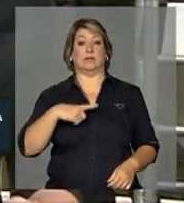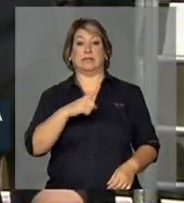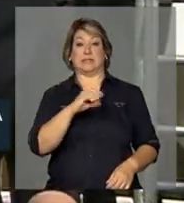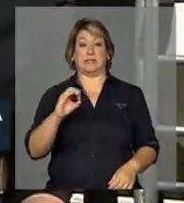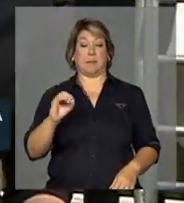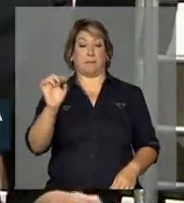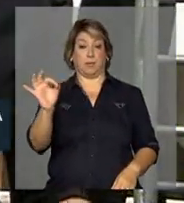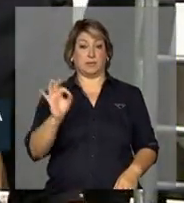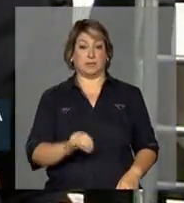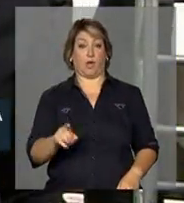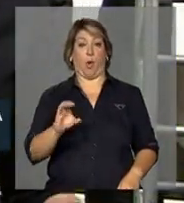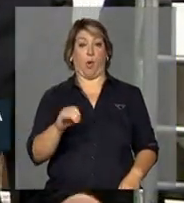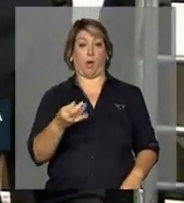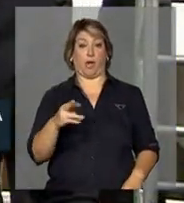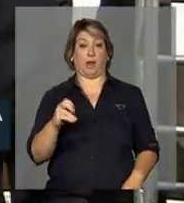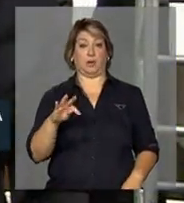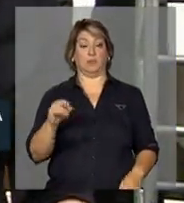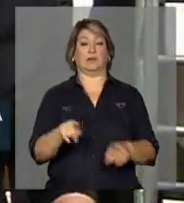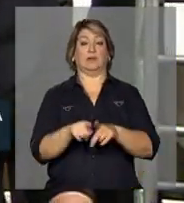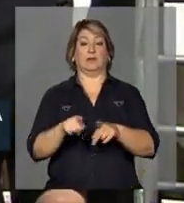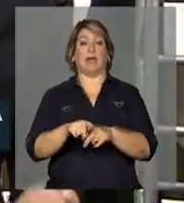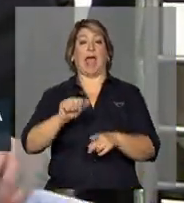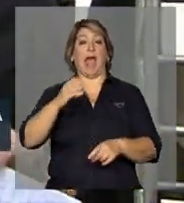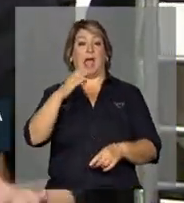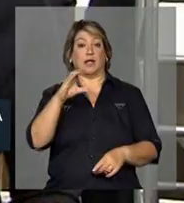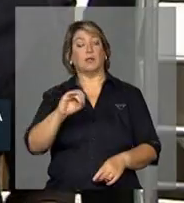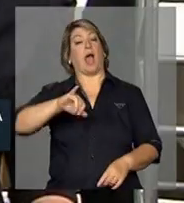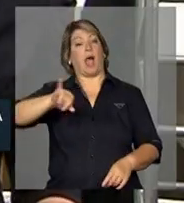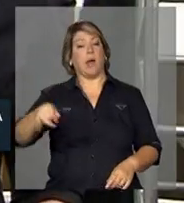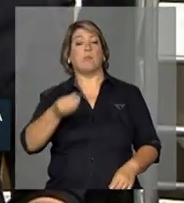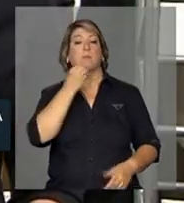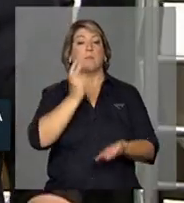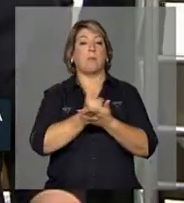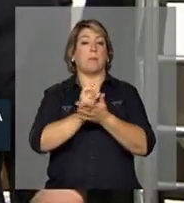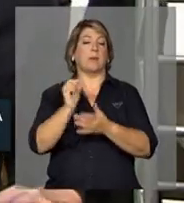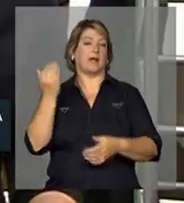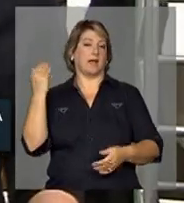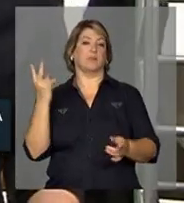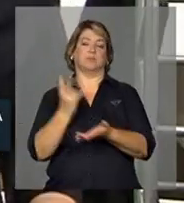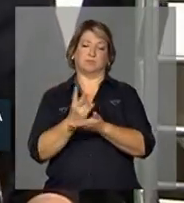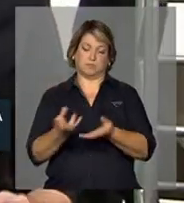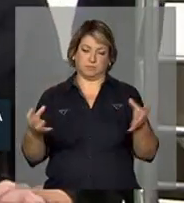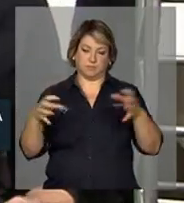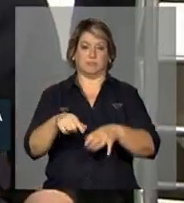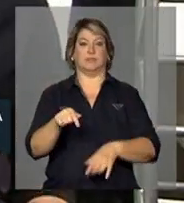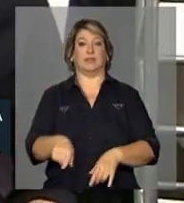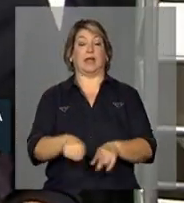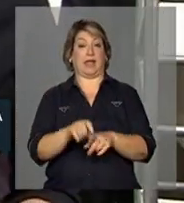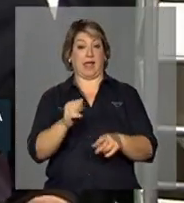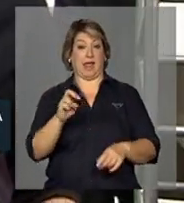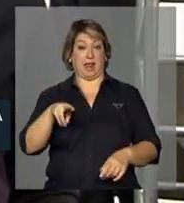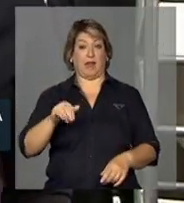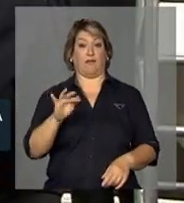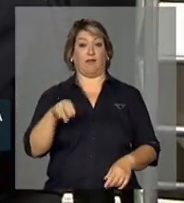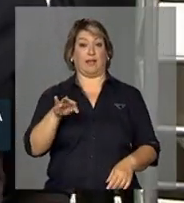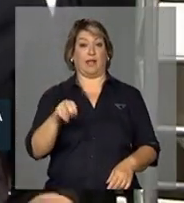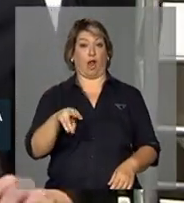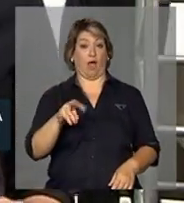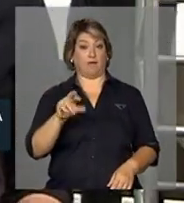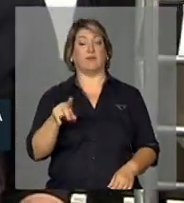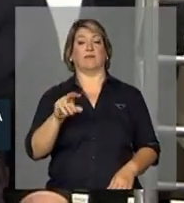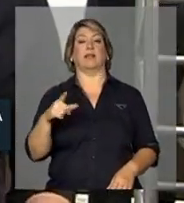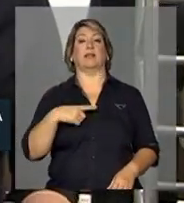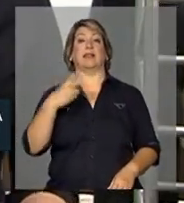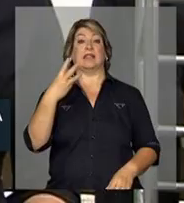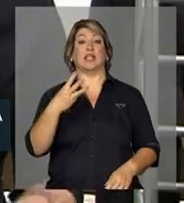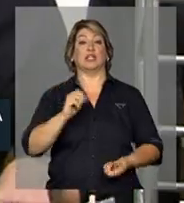do aço do antigo estádio foram reaproveitados nesta obra. A Arena Fonte Nova vai contar com 3 jogos da